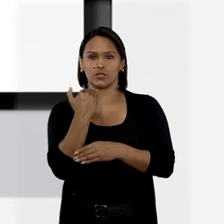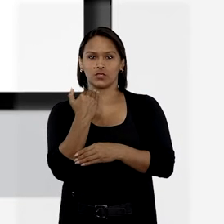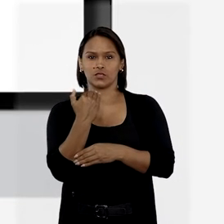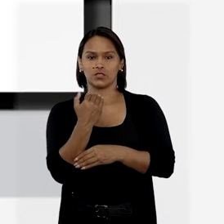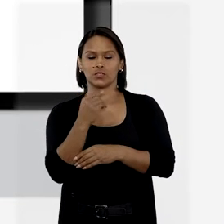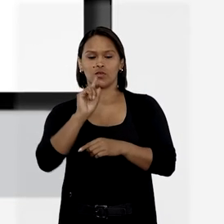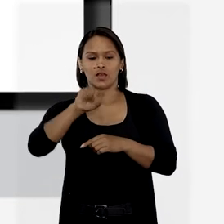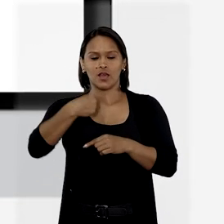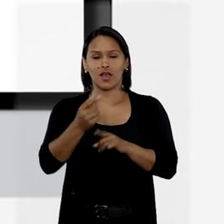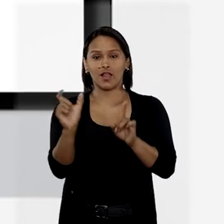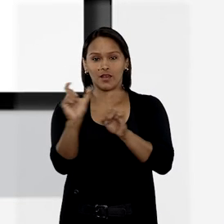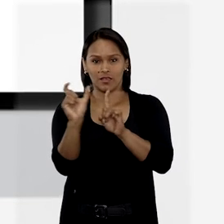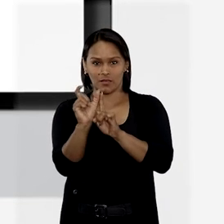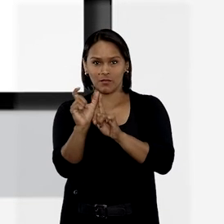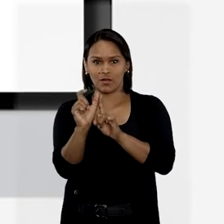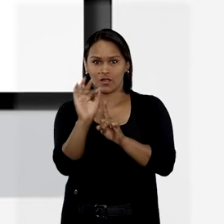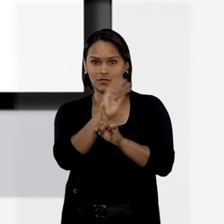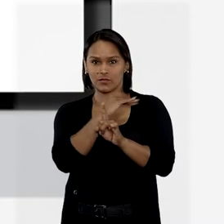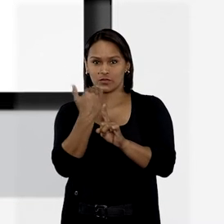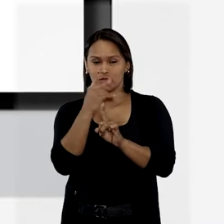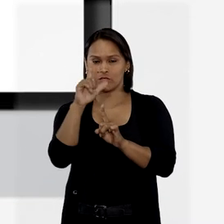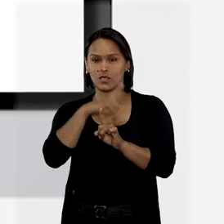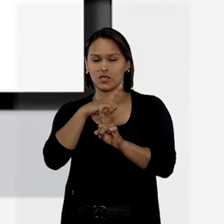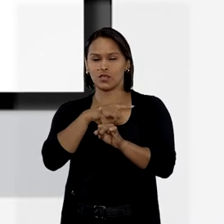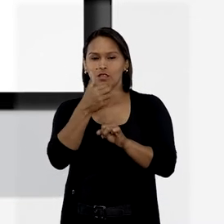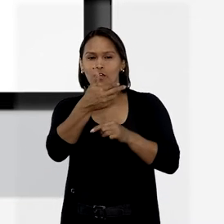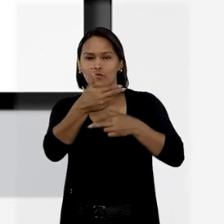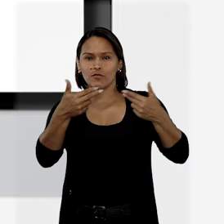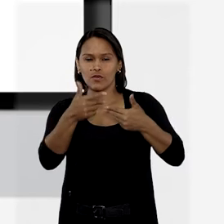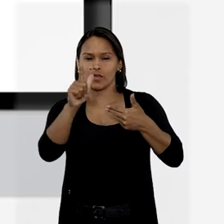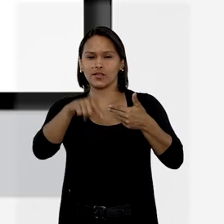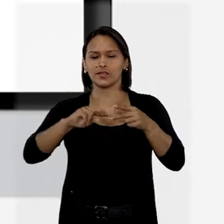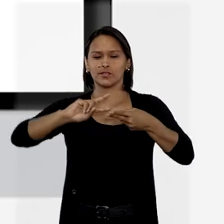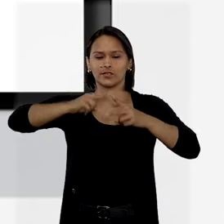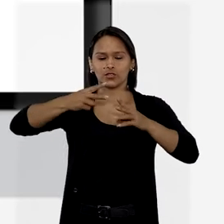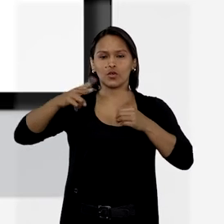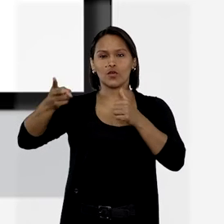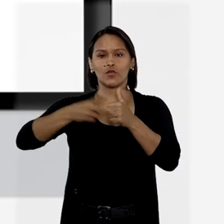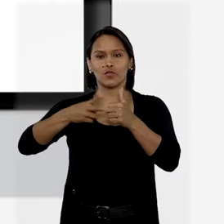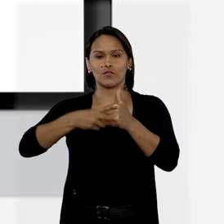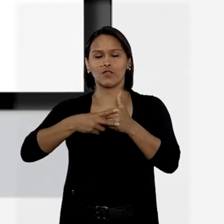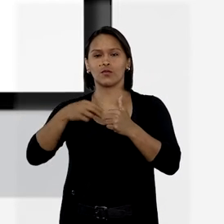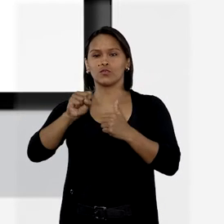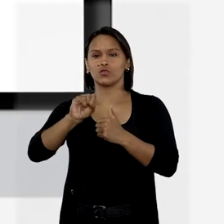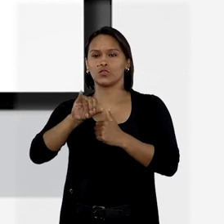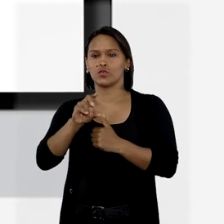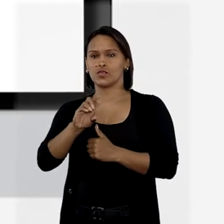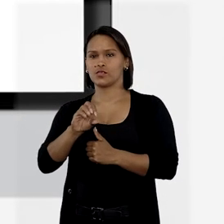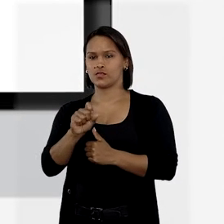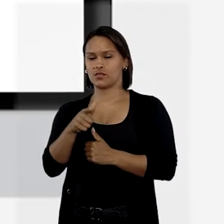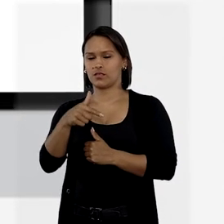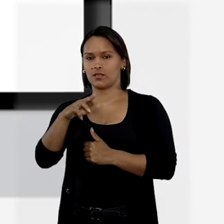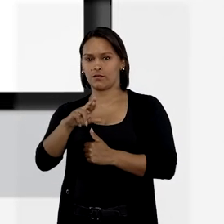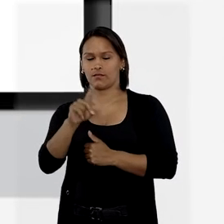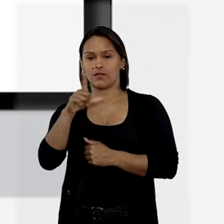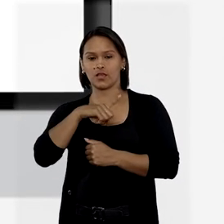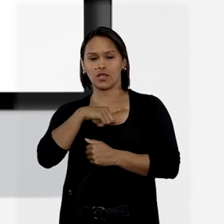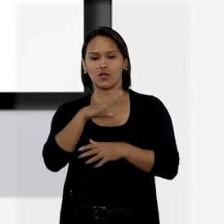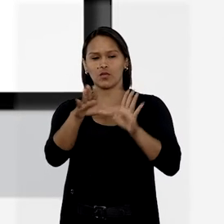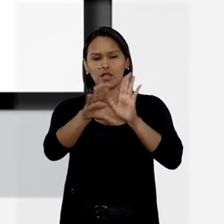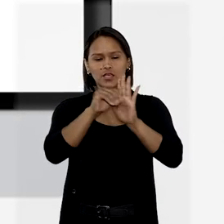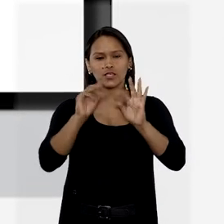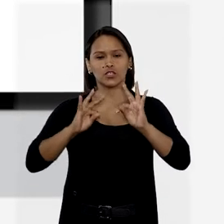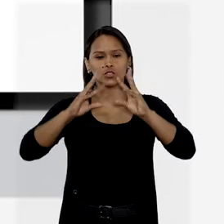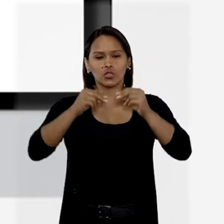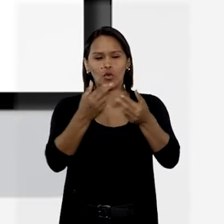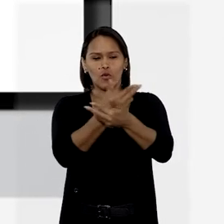além dessa palavra suicídio, existem as diversas variações do verbo suicidar-se. Nós conseguiríamos resgatar